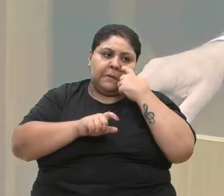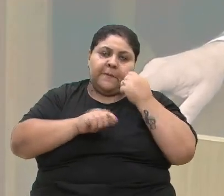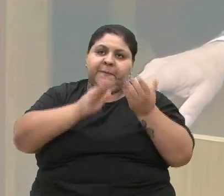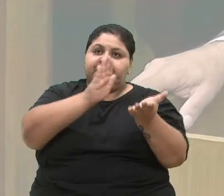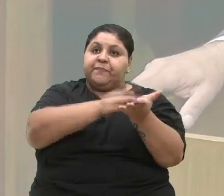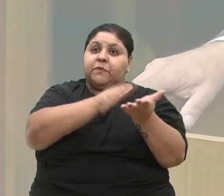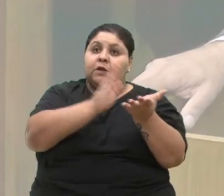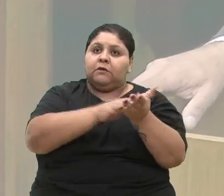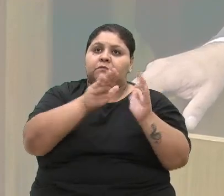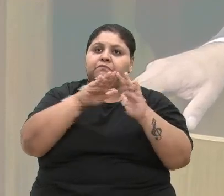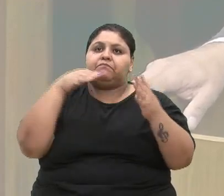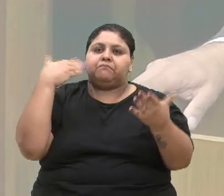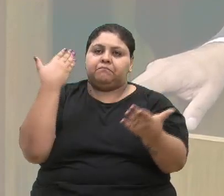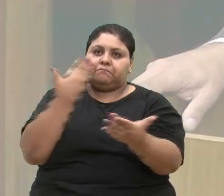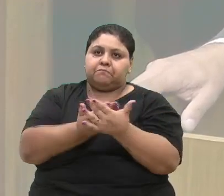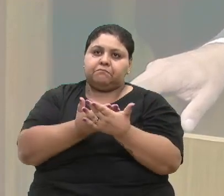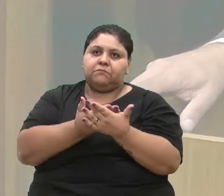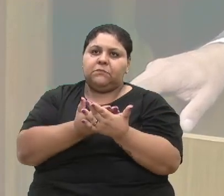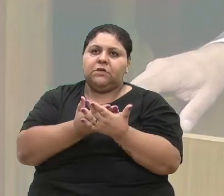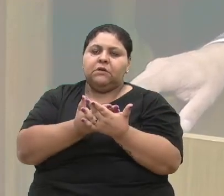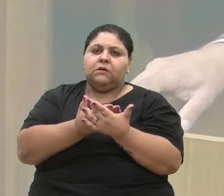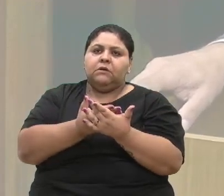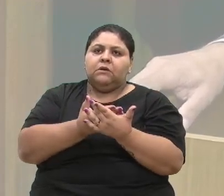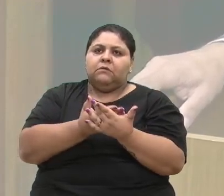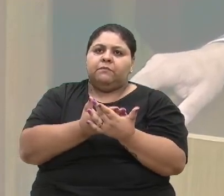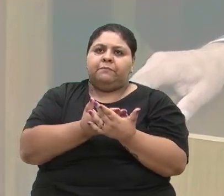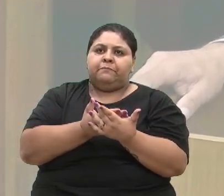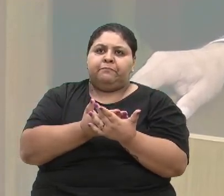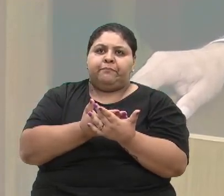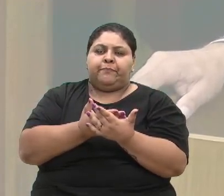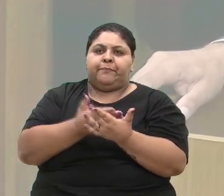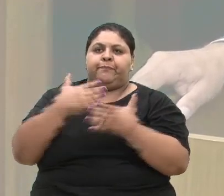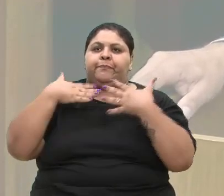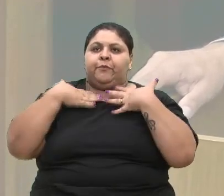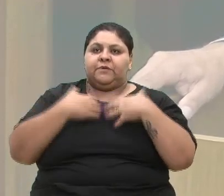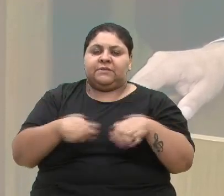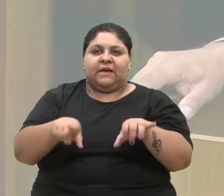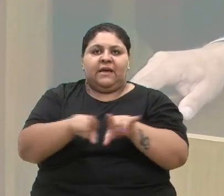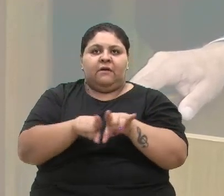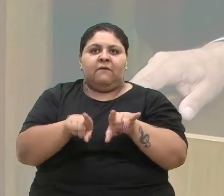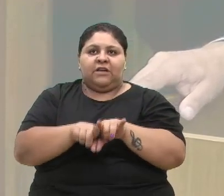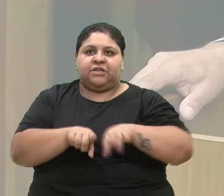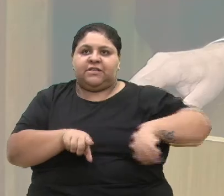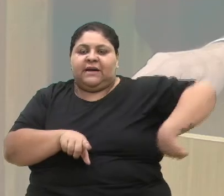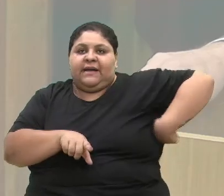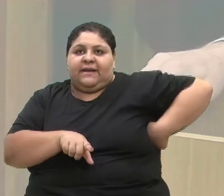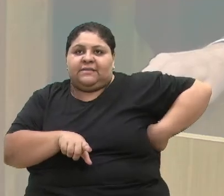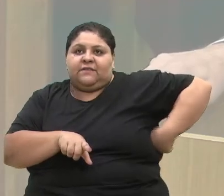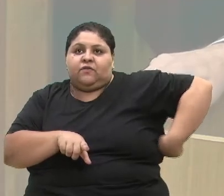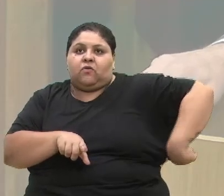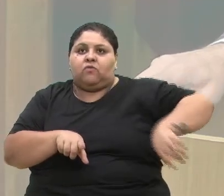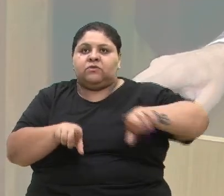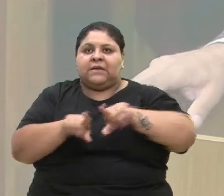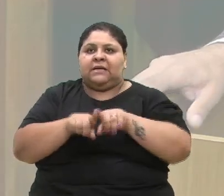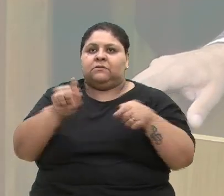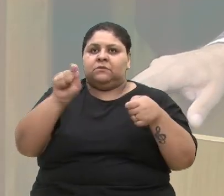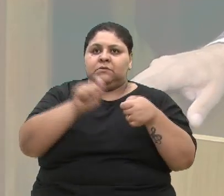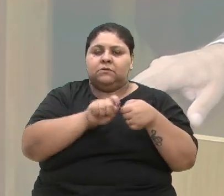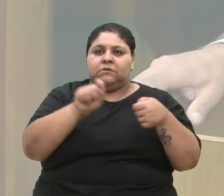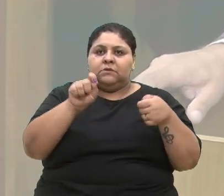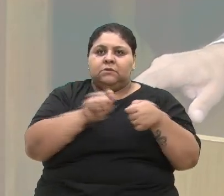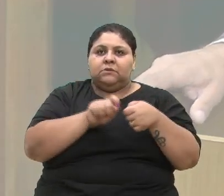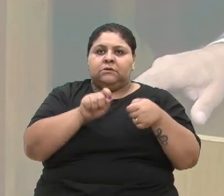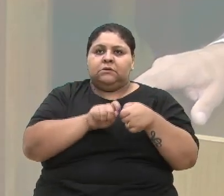filhos, são servidores, secretários de escolas, diretores, vice-diretores que fazem o nosso primeiro